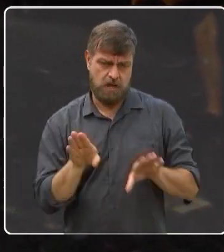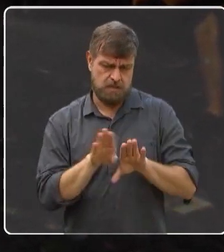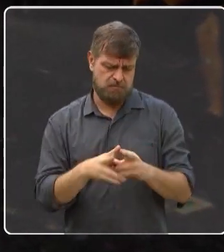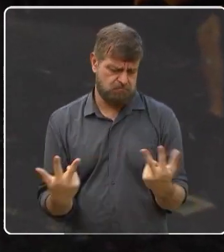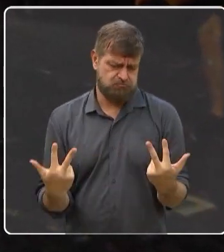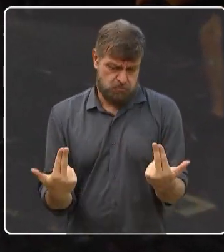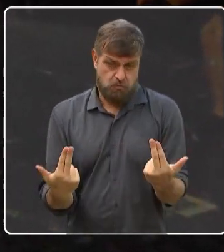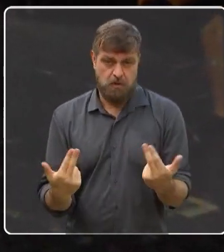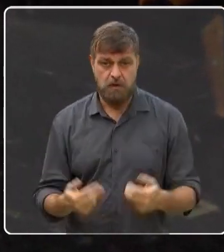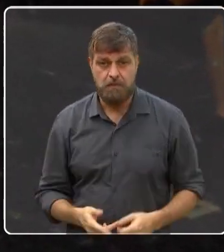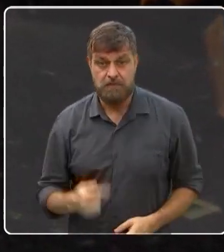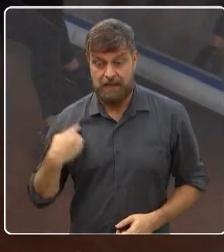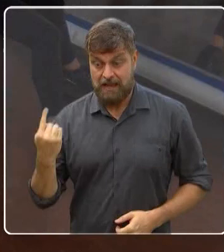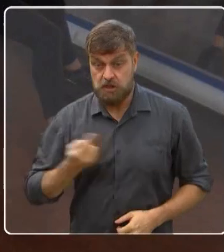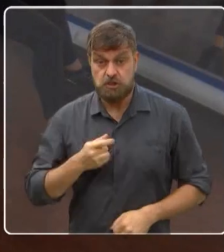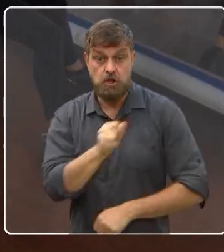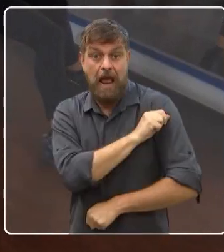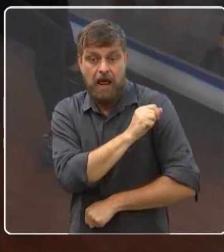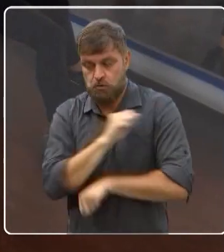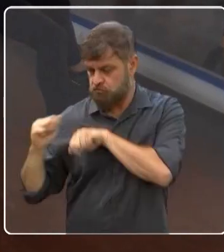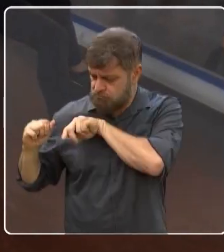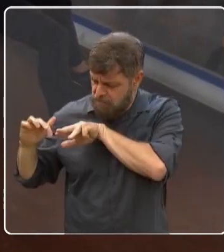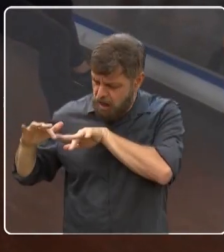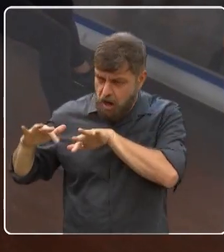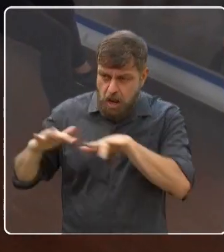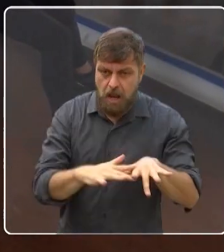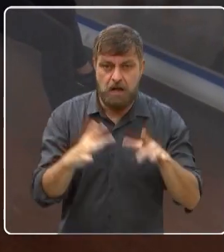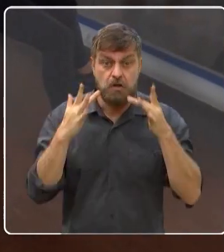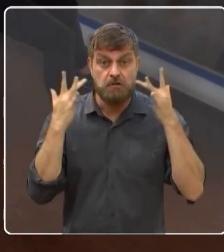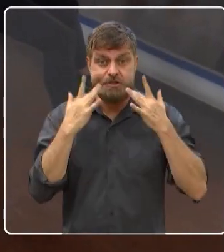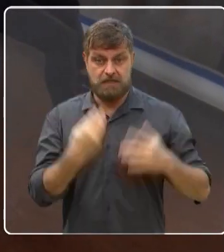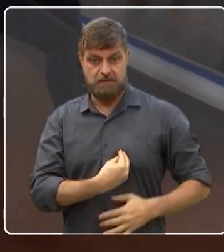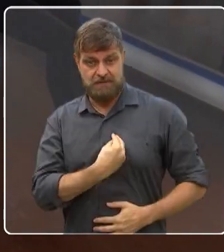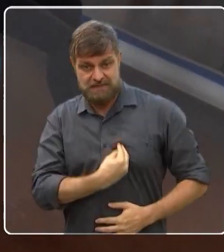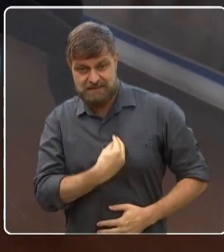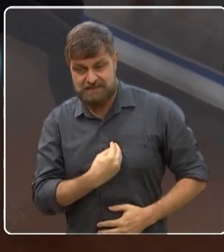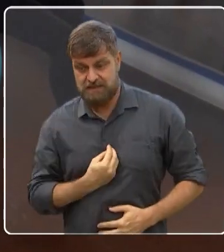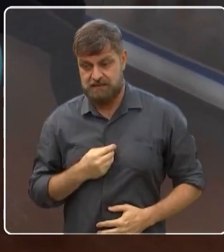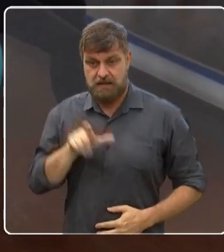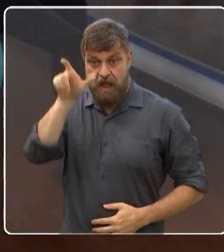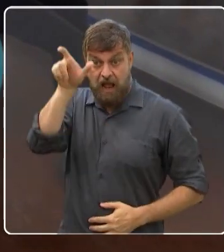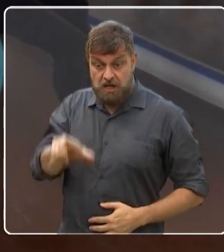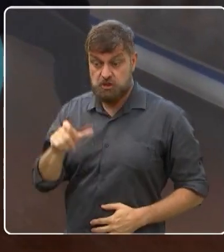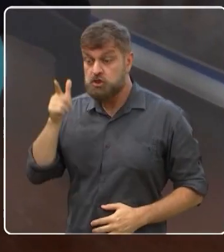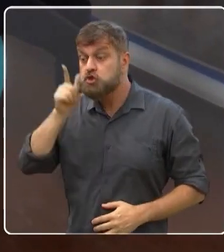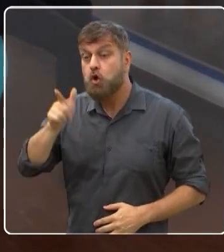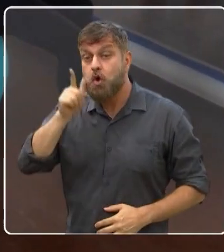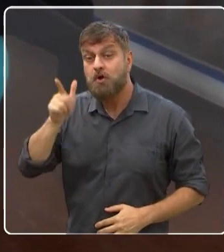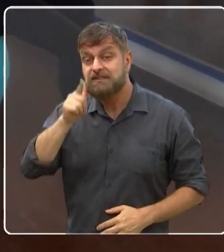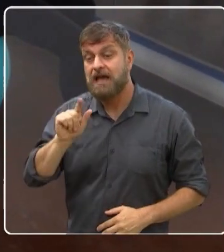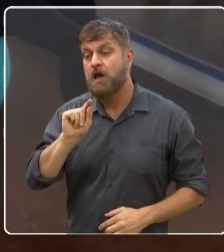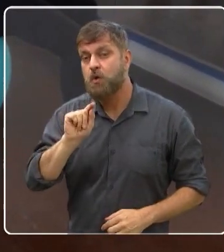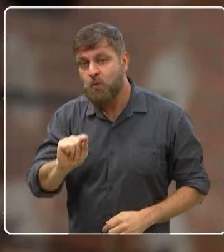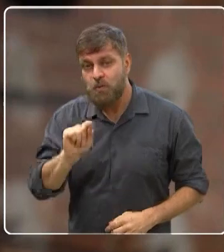Então o que acontece? A gente recebe os alunos aqui no nosso teatro, onde nós conseguimos